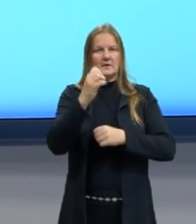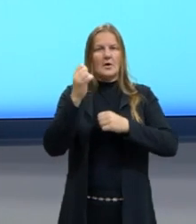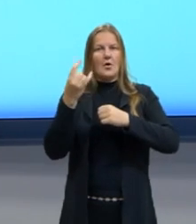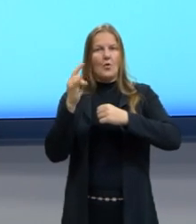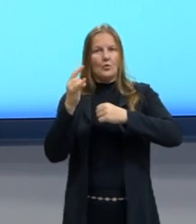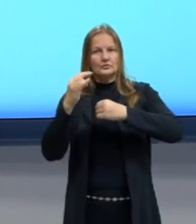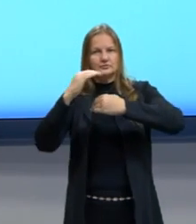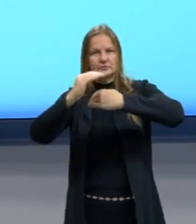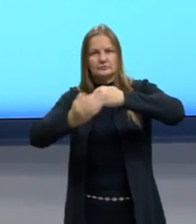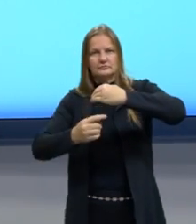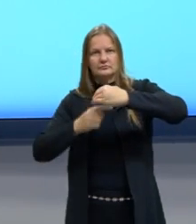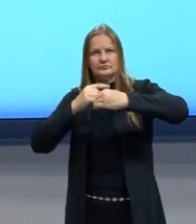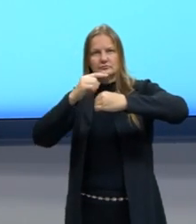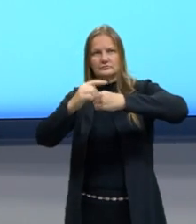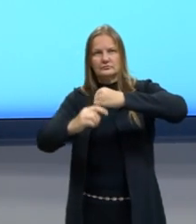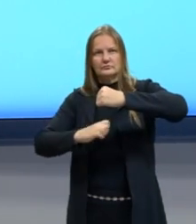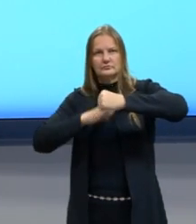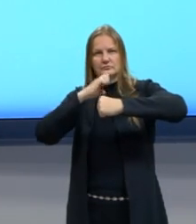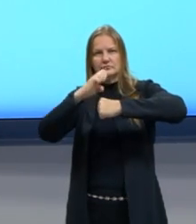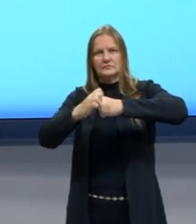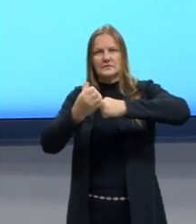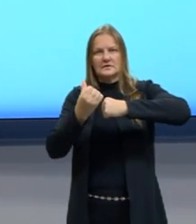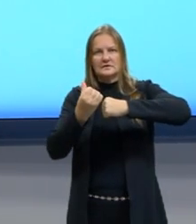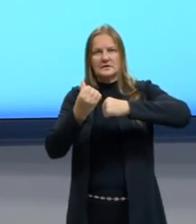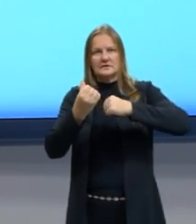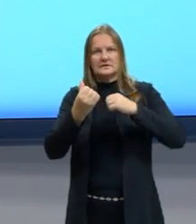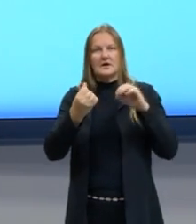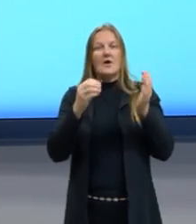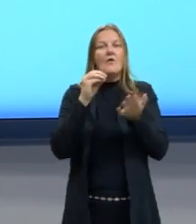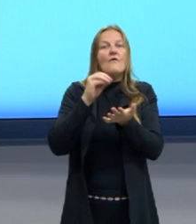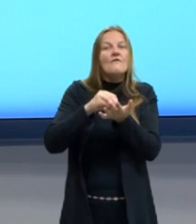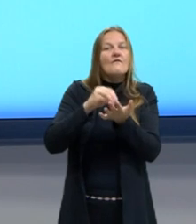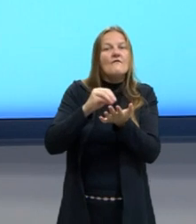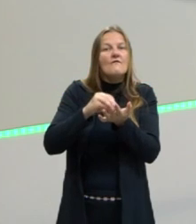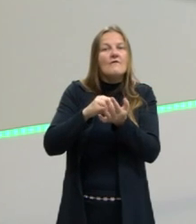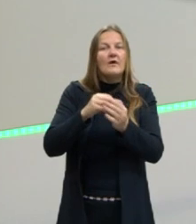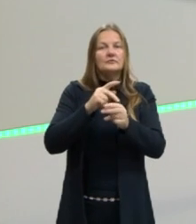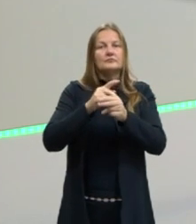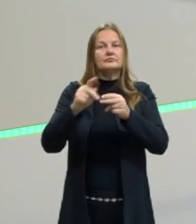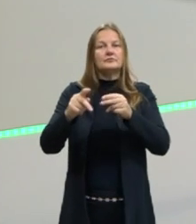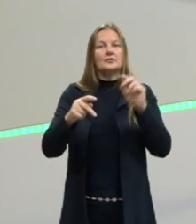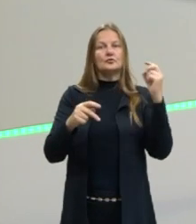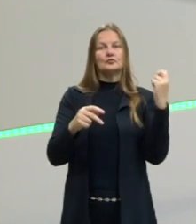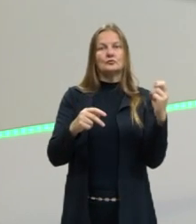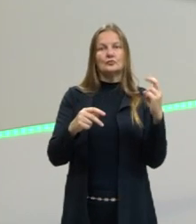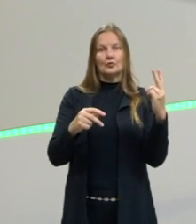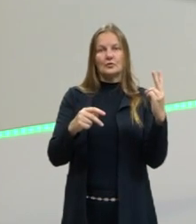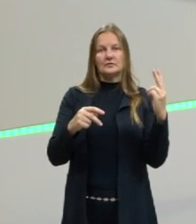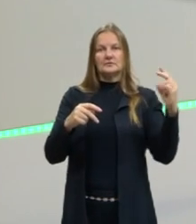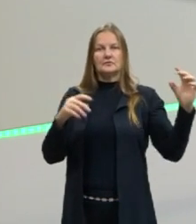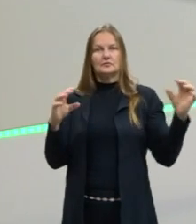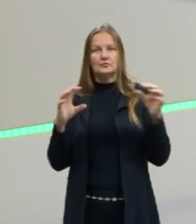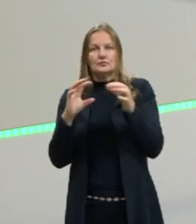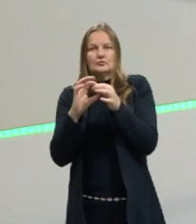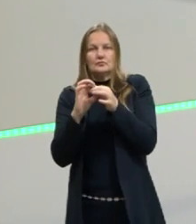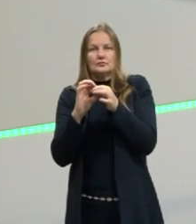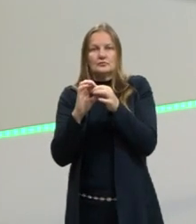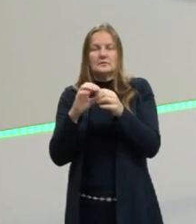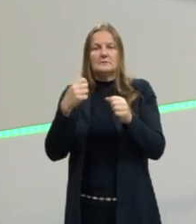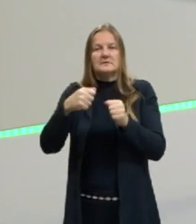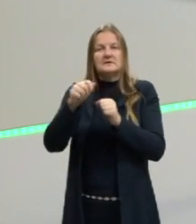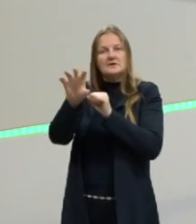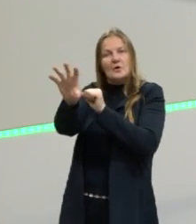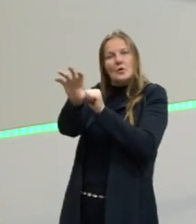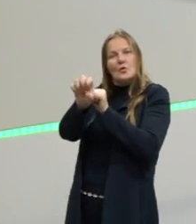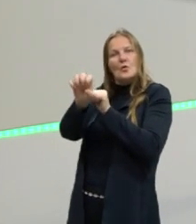última camada. Quantos elétrons eu preciso para ele estar estável? Eu preciso de mais 2. Então, ele precisa,